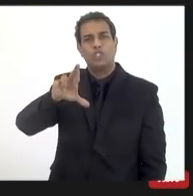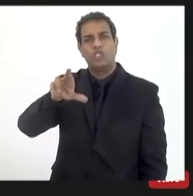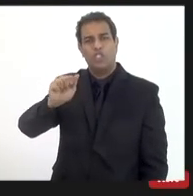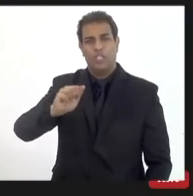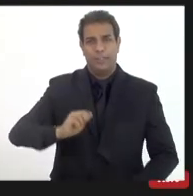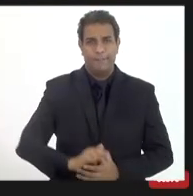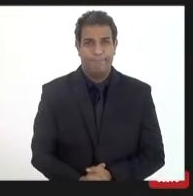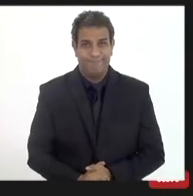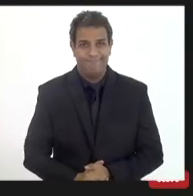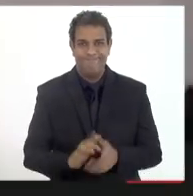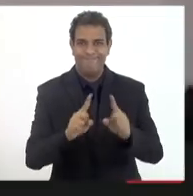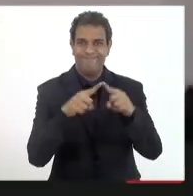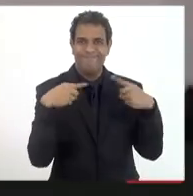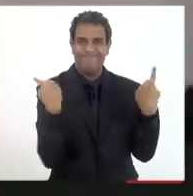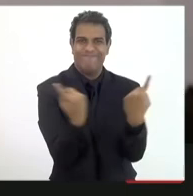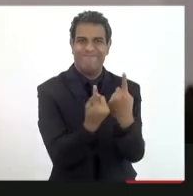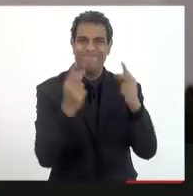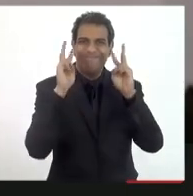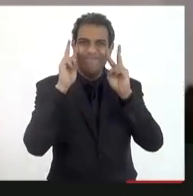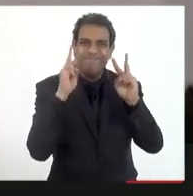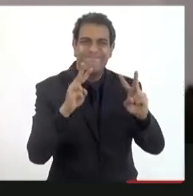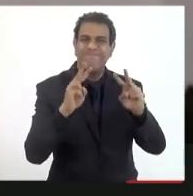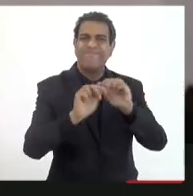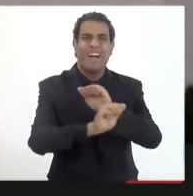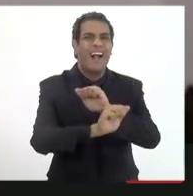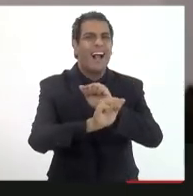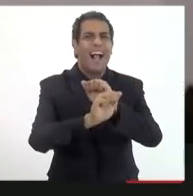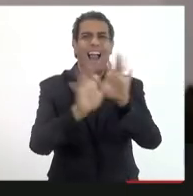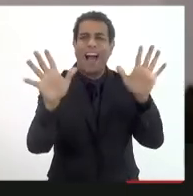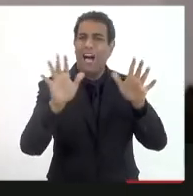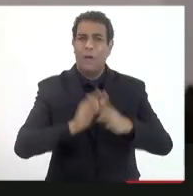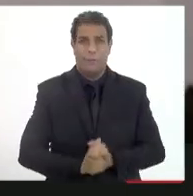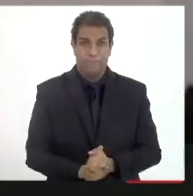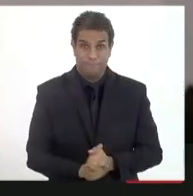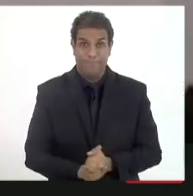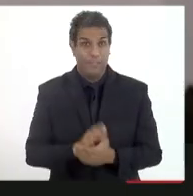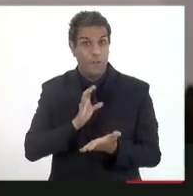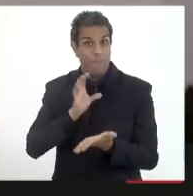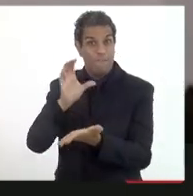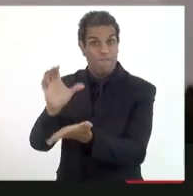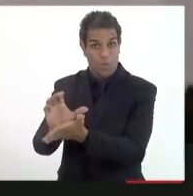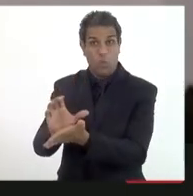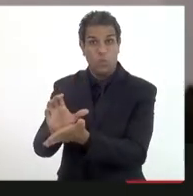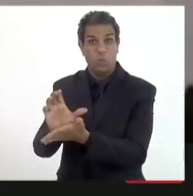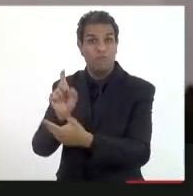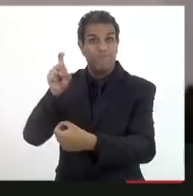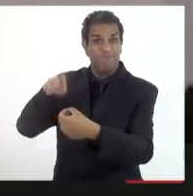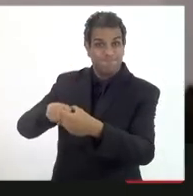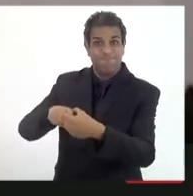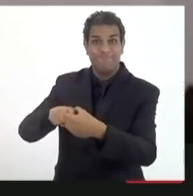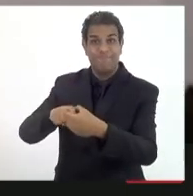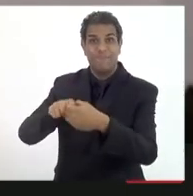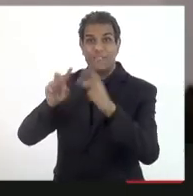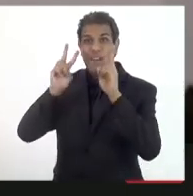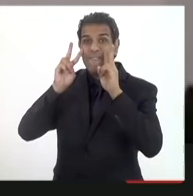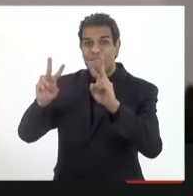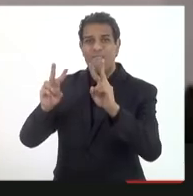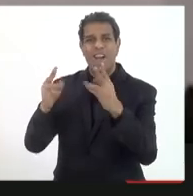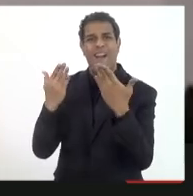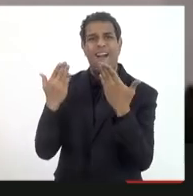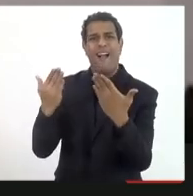na reunião acho que ficou muito claro que a geração do fundo ele tem uma perspectiva de